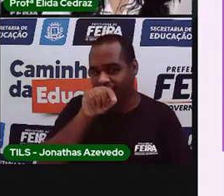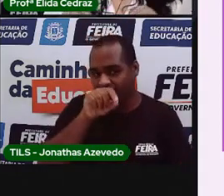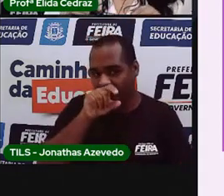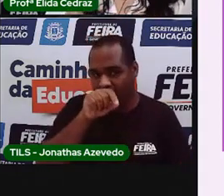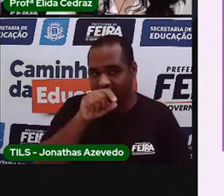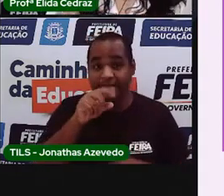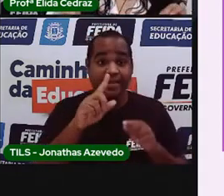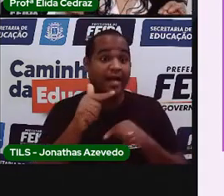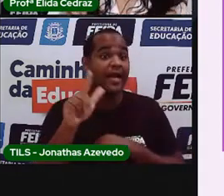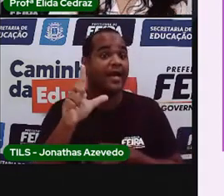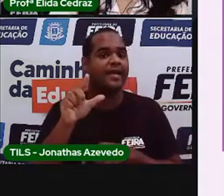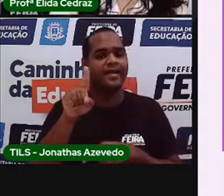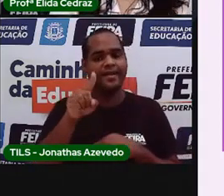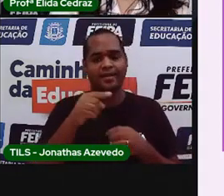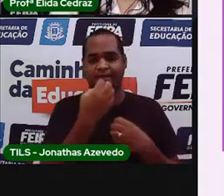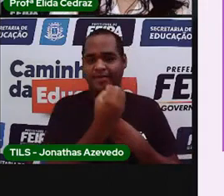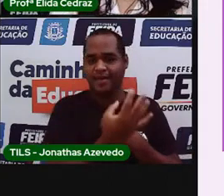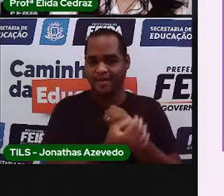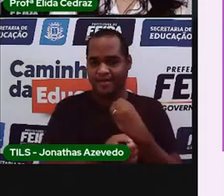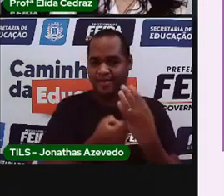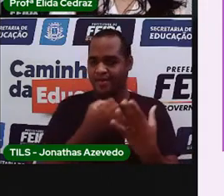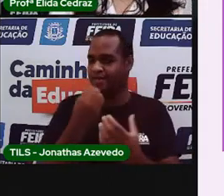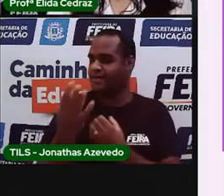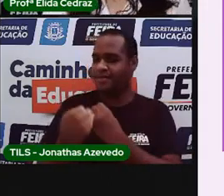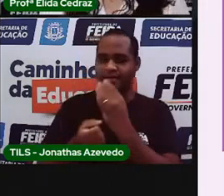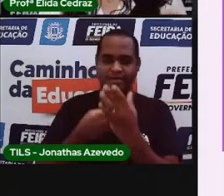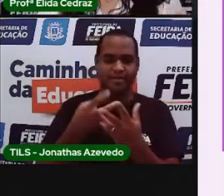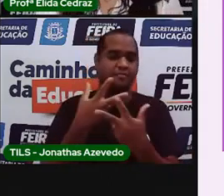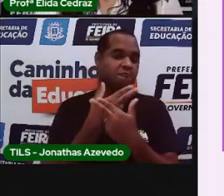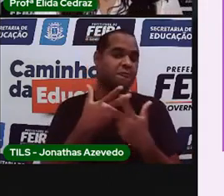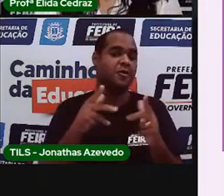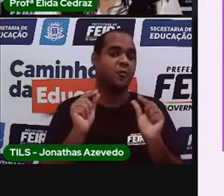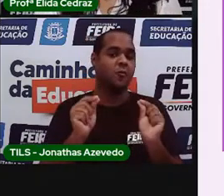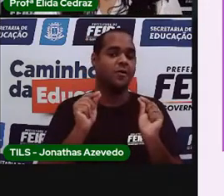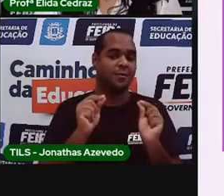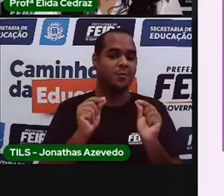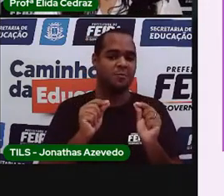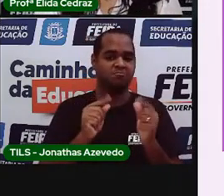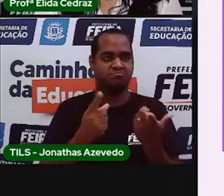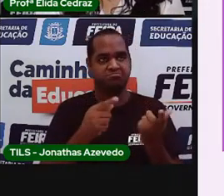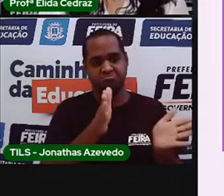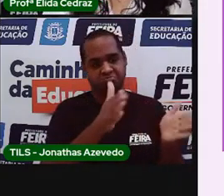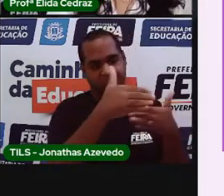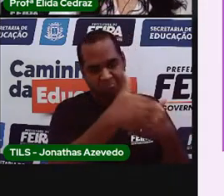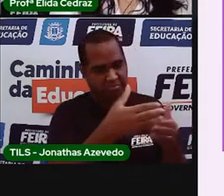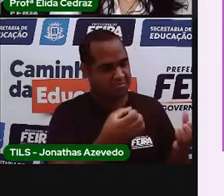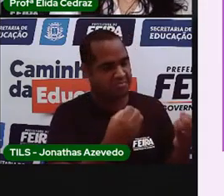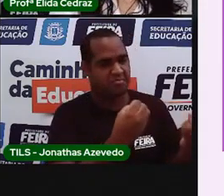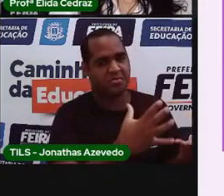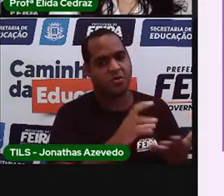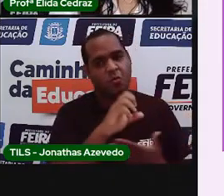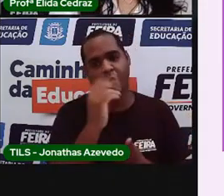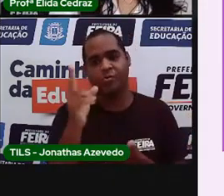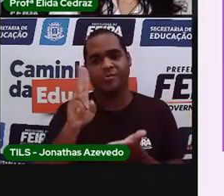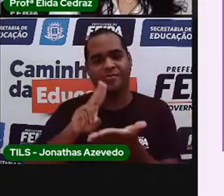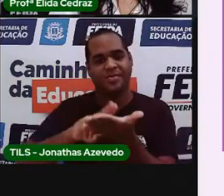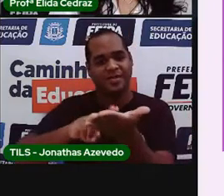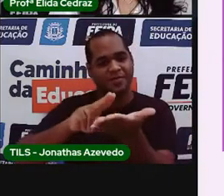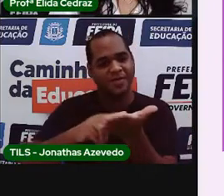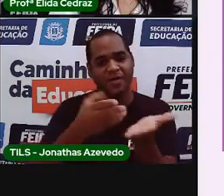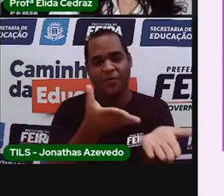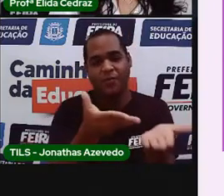saiu distribuindo encomendas ou um convite?